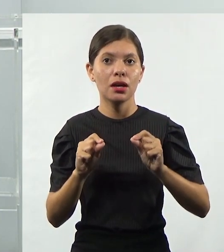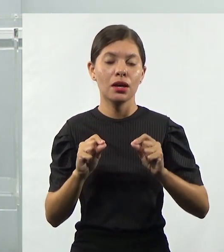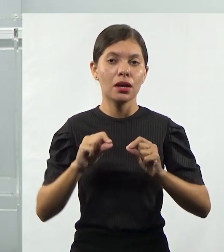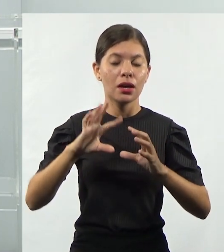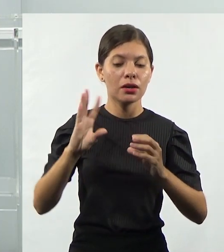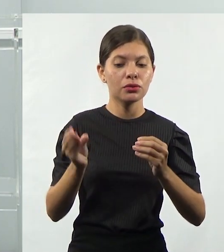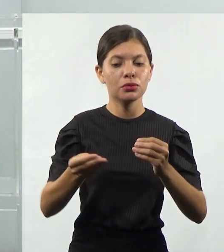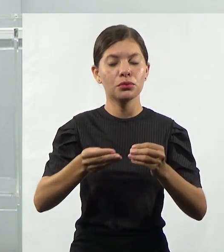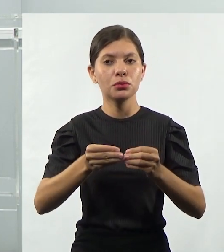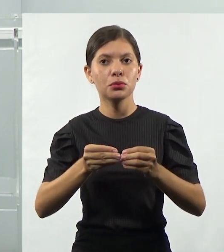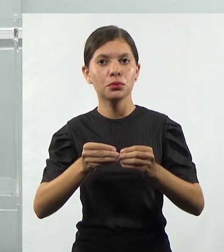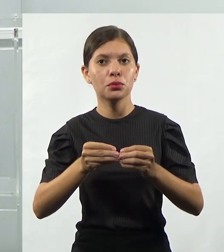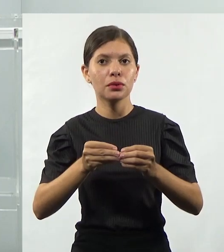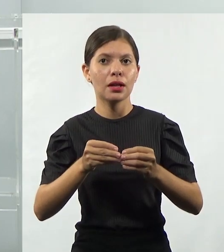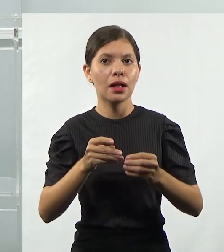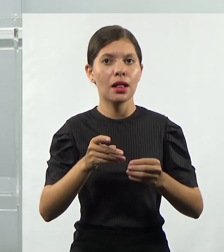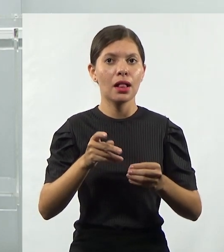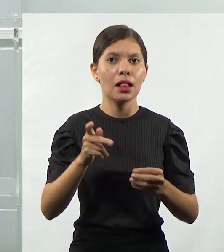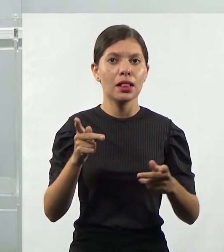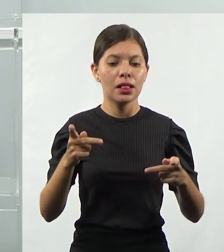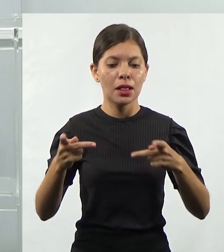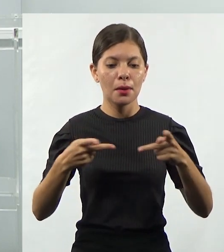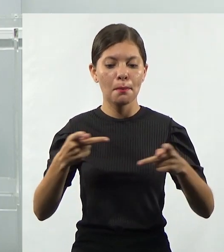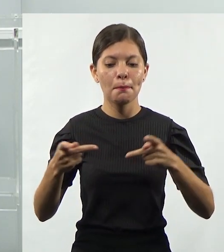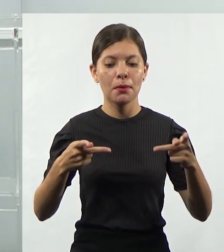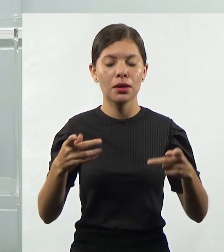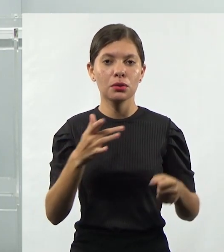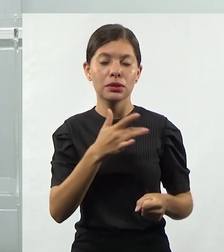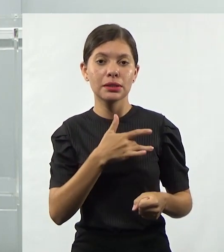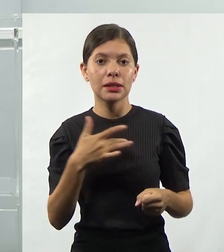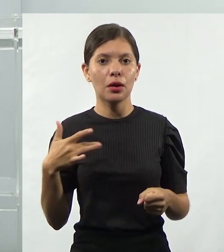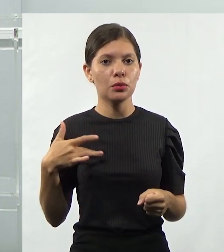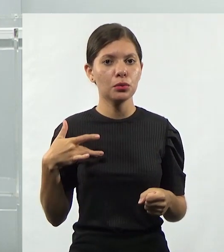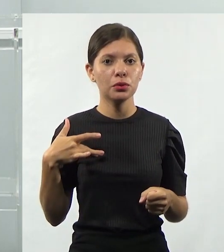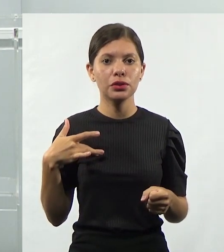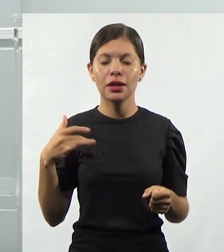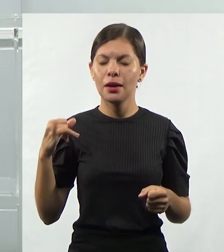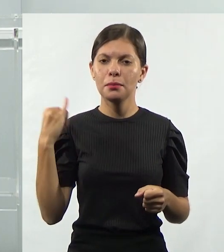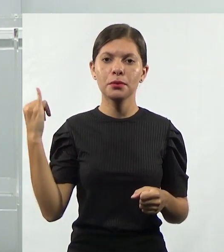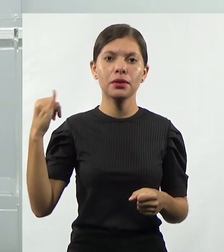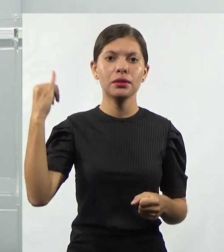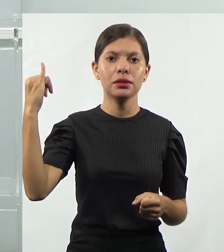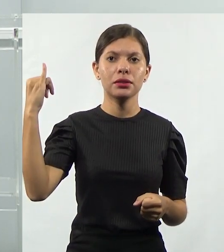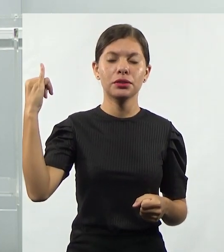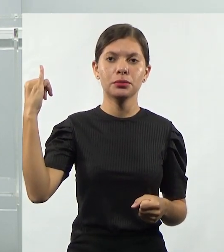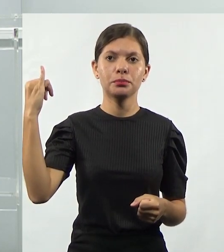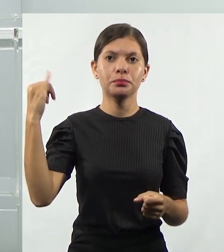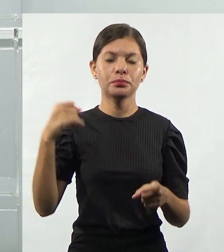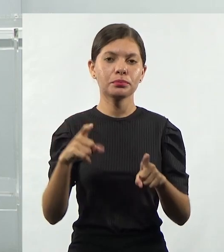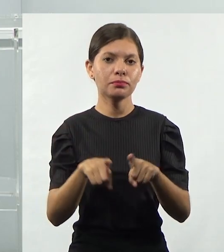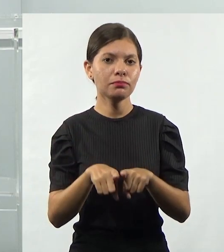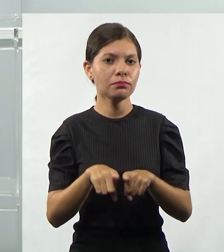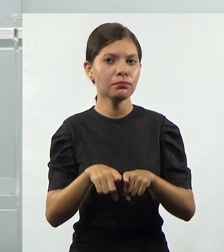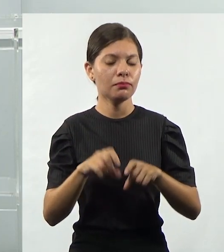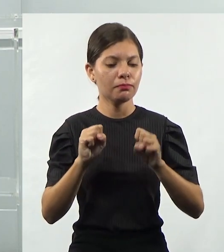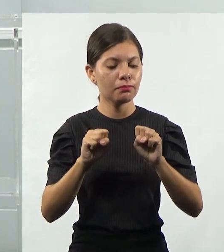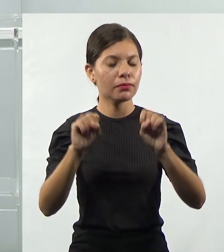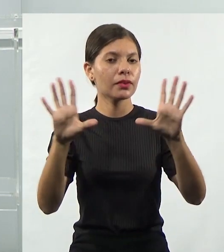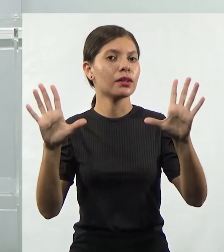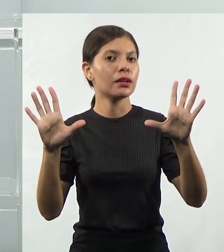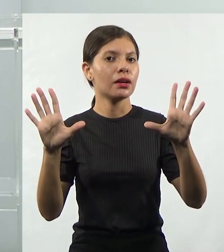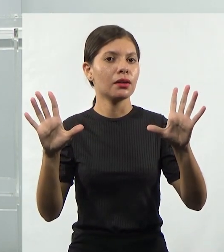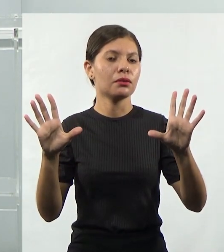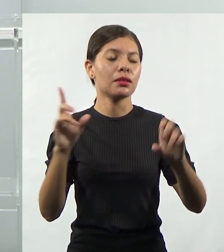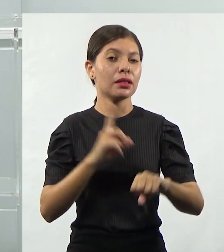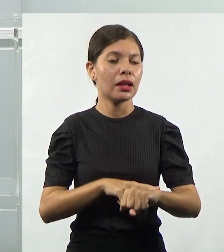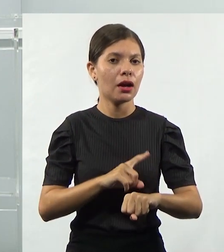benefícios agregados, né? Vai ter plano de saúde? Vai ter isso, vai ter aquilo? Então, isso é muito importante também a gente deixar